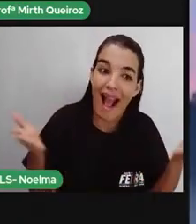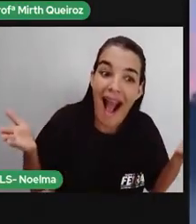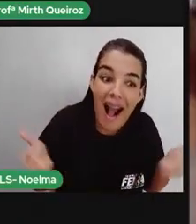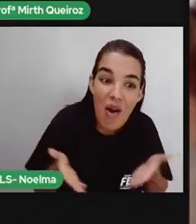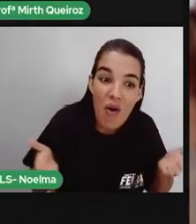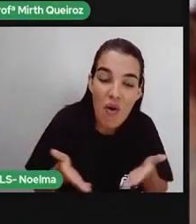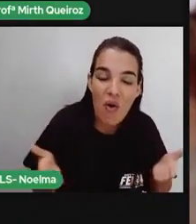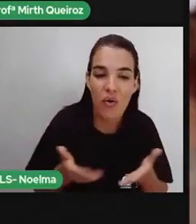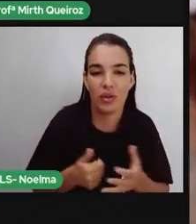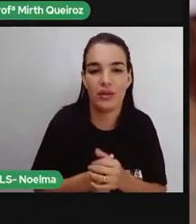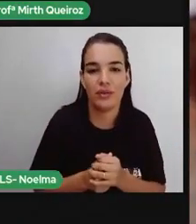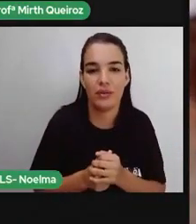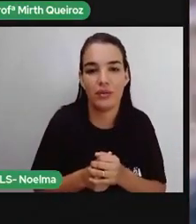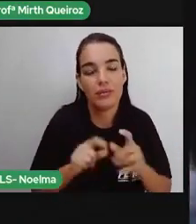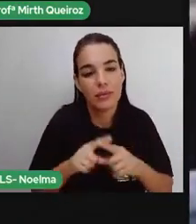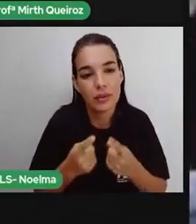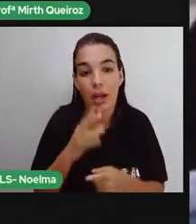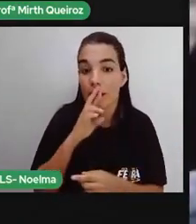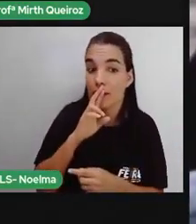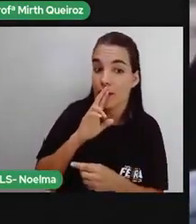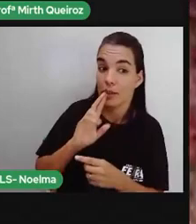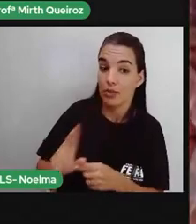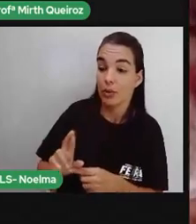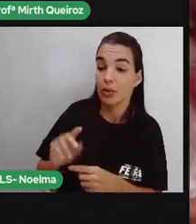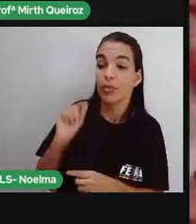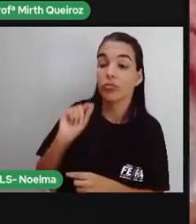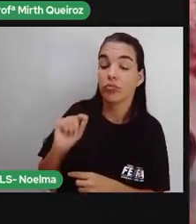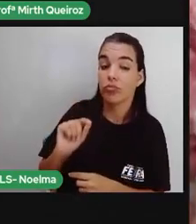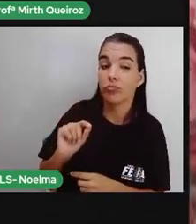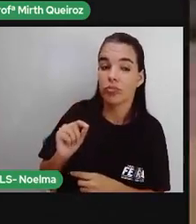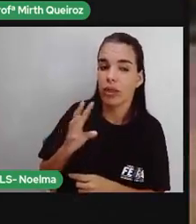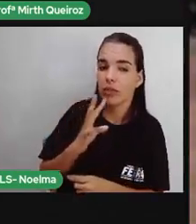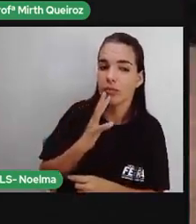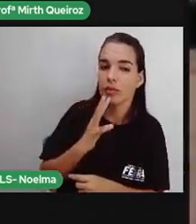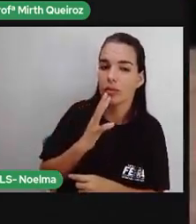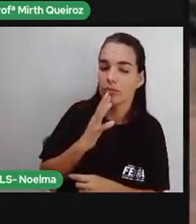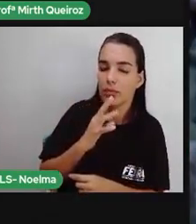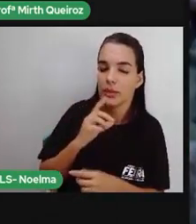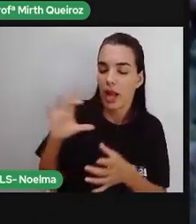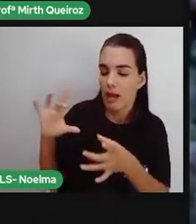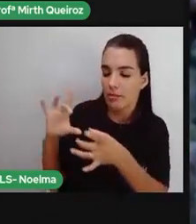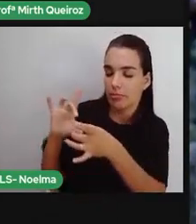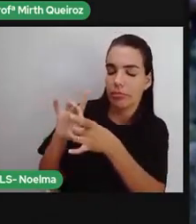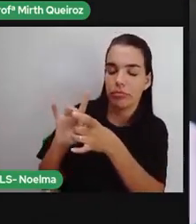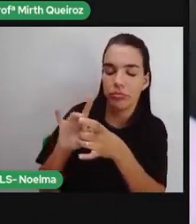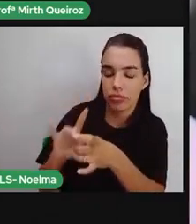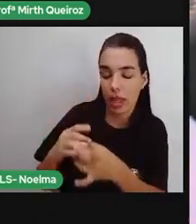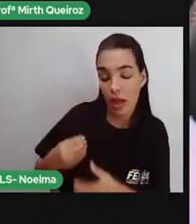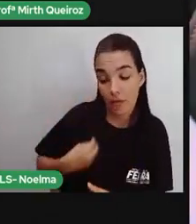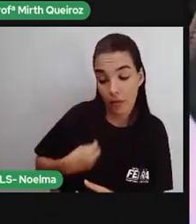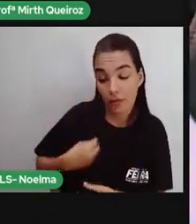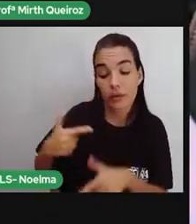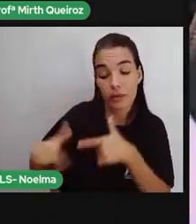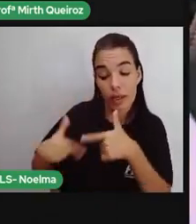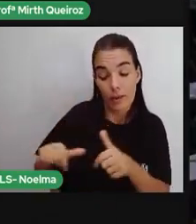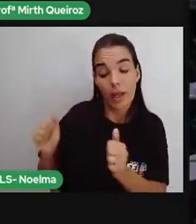A resposta vem do conhecimento da realidade local e da parceria com quem vive e trabalha na região.